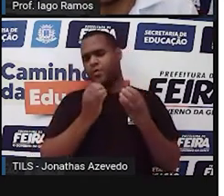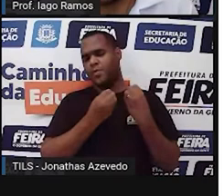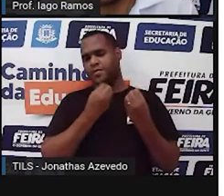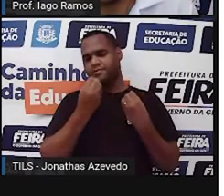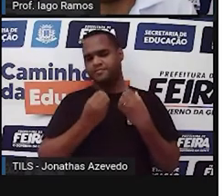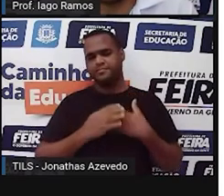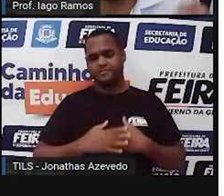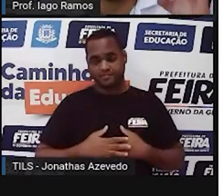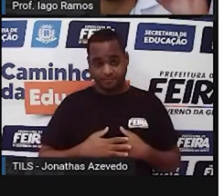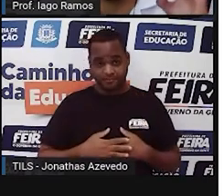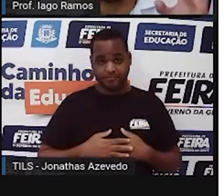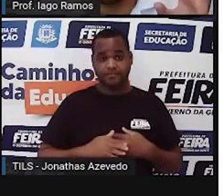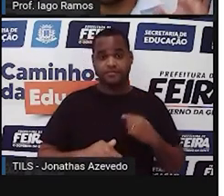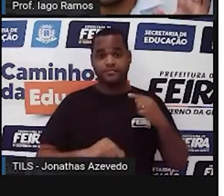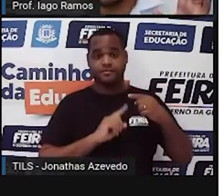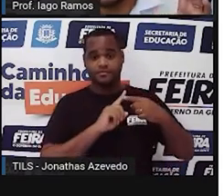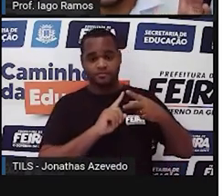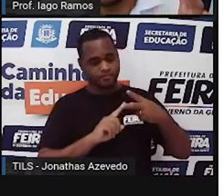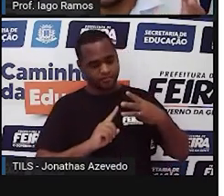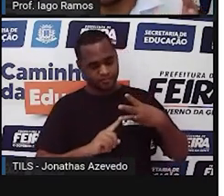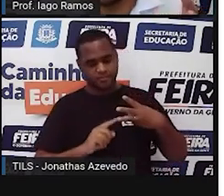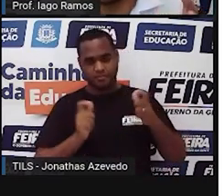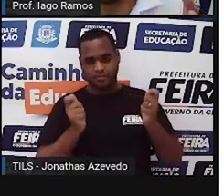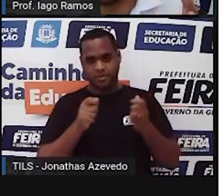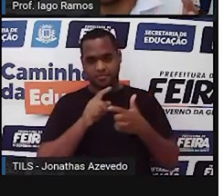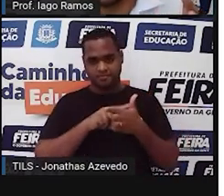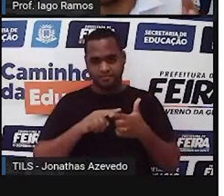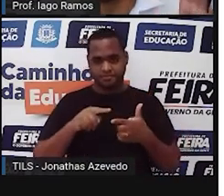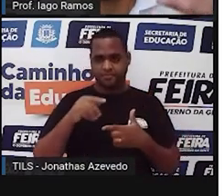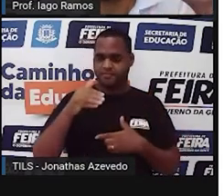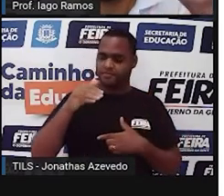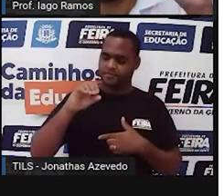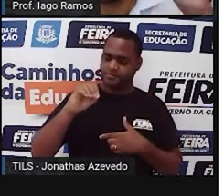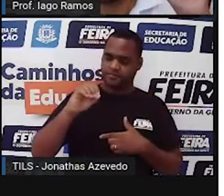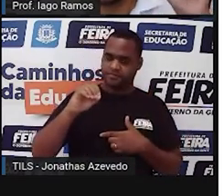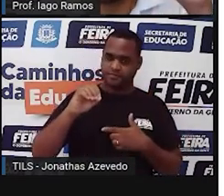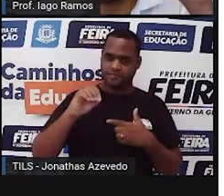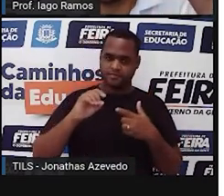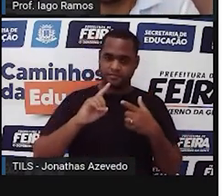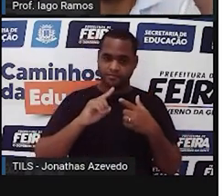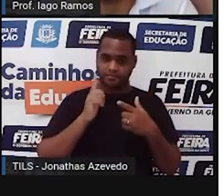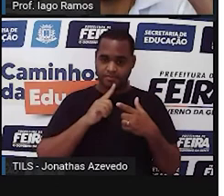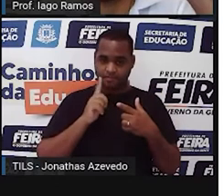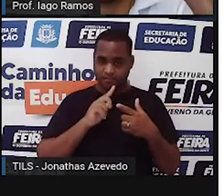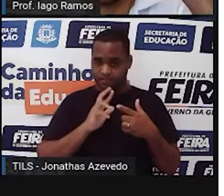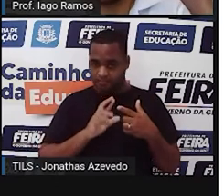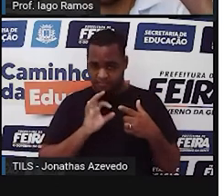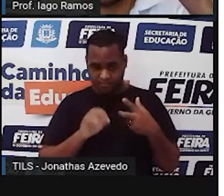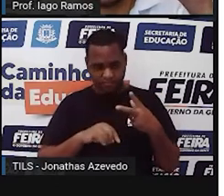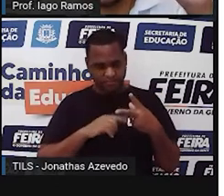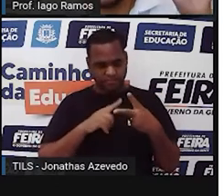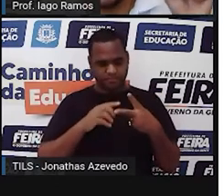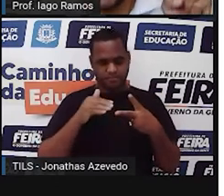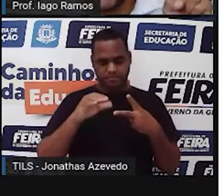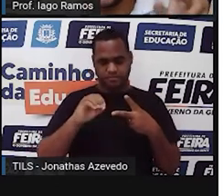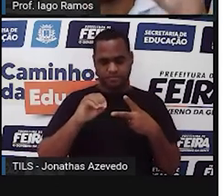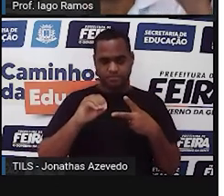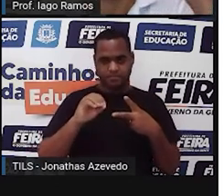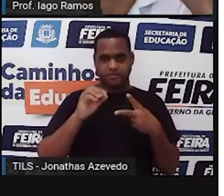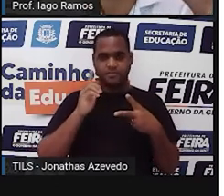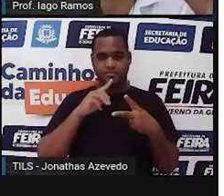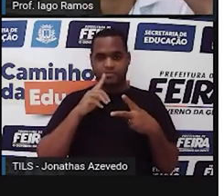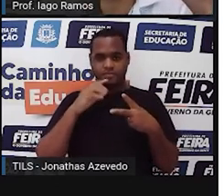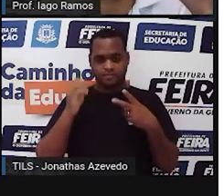você vai ter que fazer três divisões por 10. Divide uma vez por 10, acha o resultado, divide por 10 de novo,